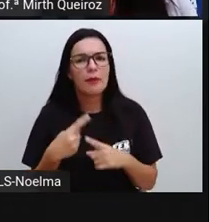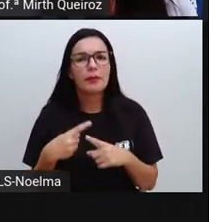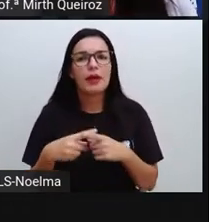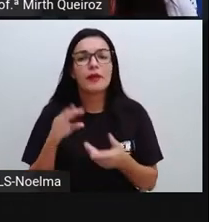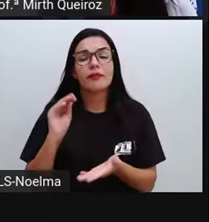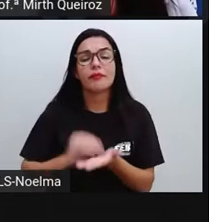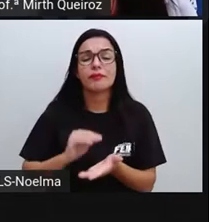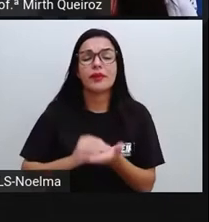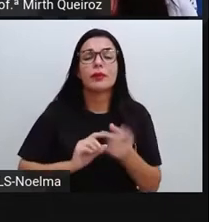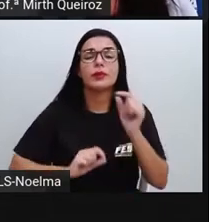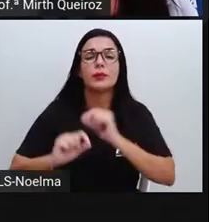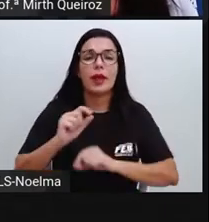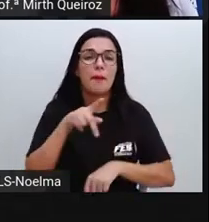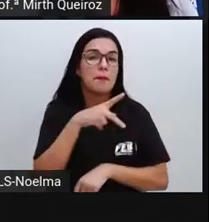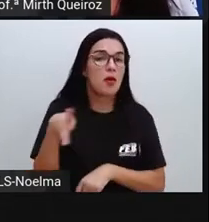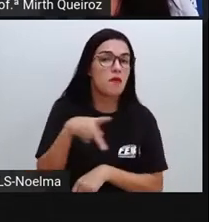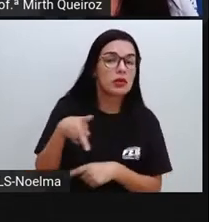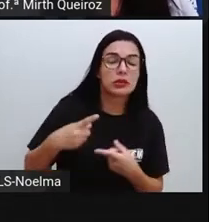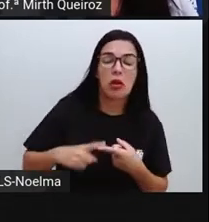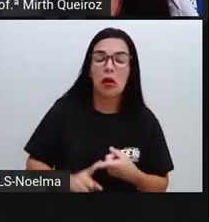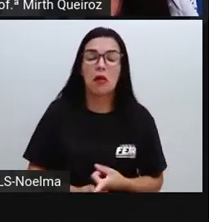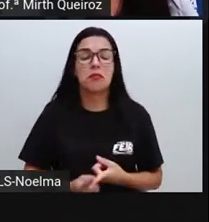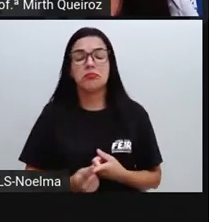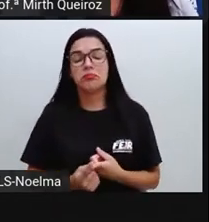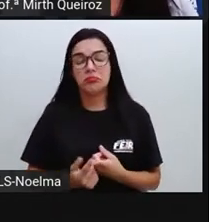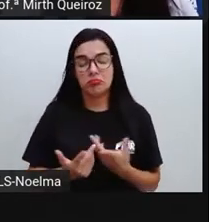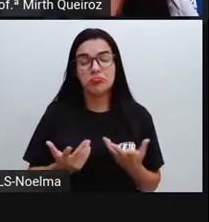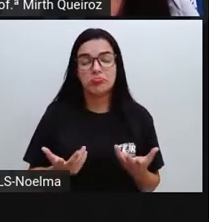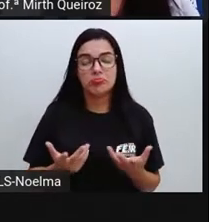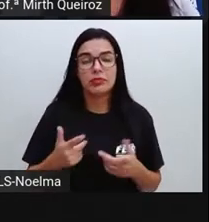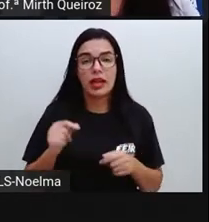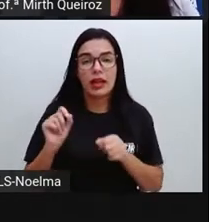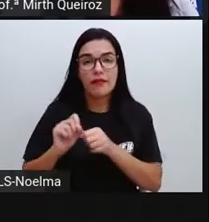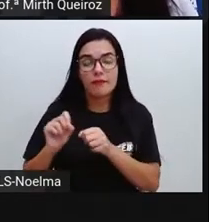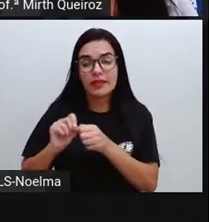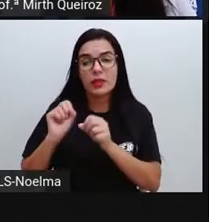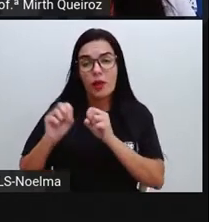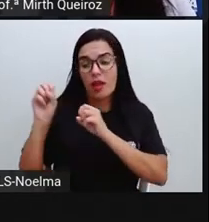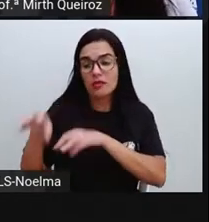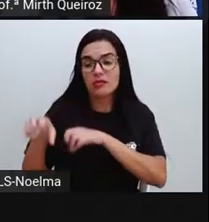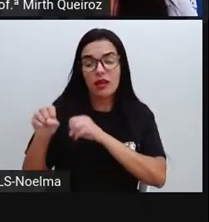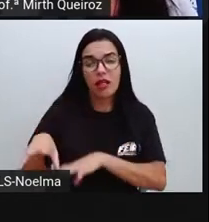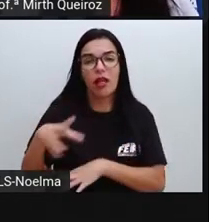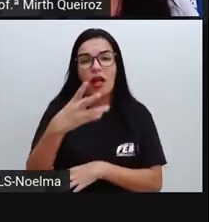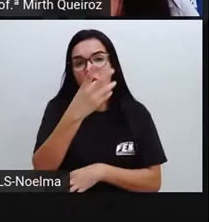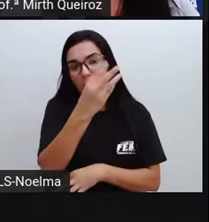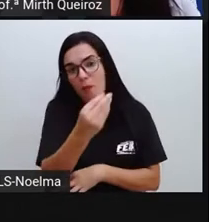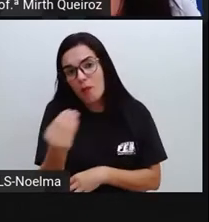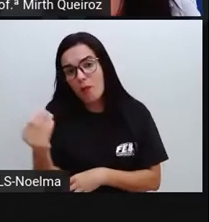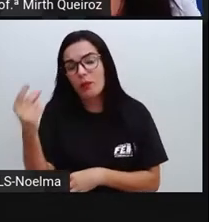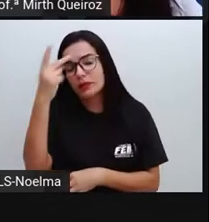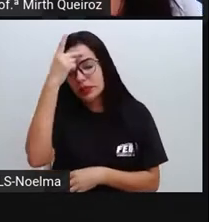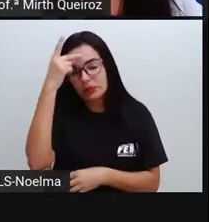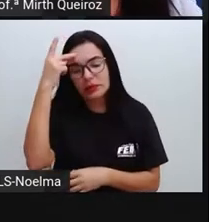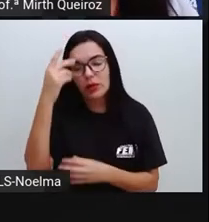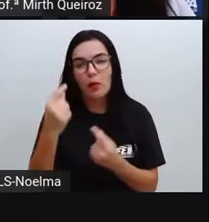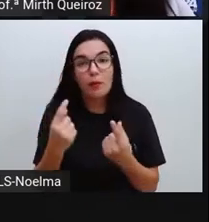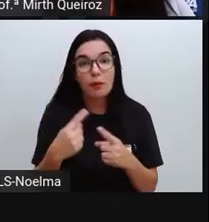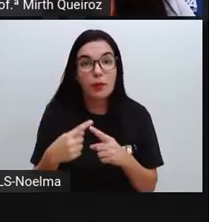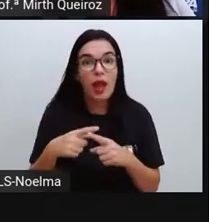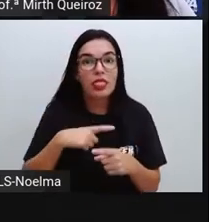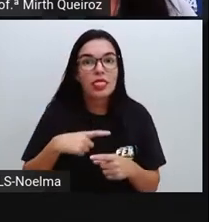não se ter uma quantidade suficiente de profissionais para atender uma demanda, como a gente tem salas